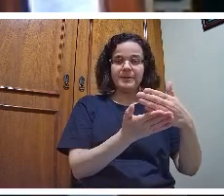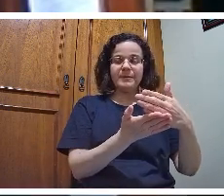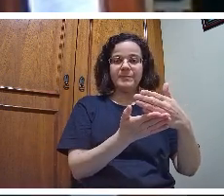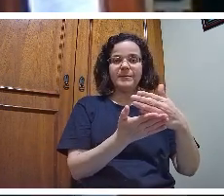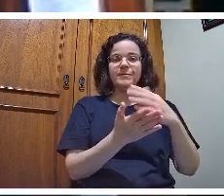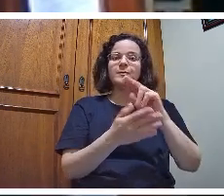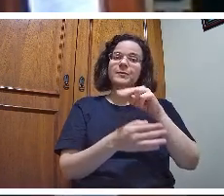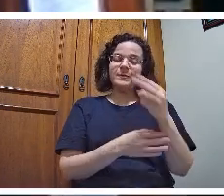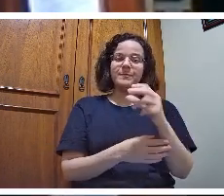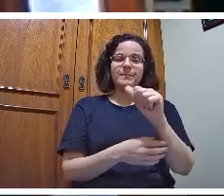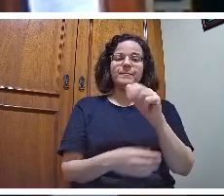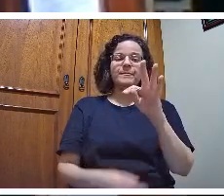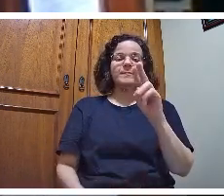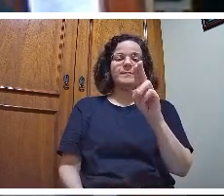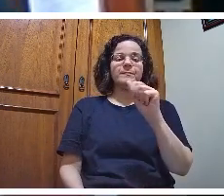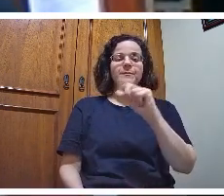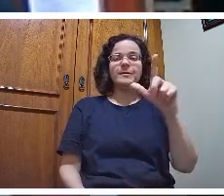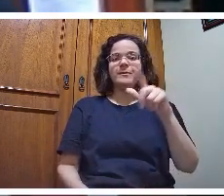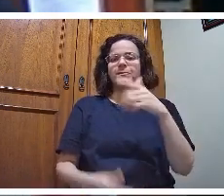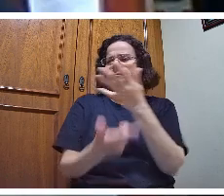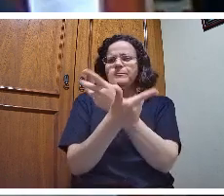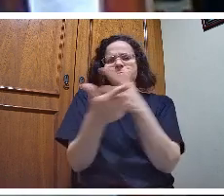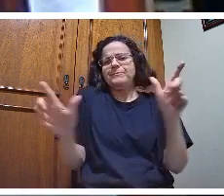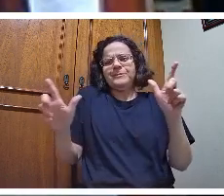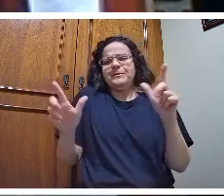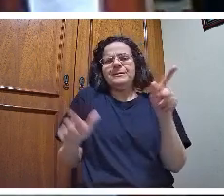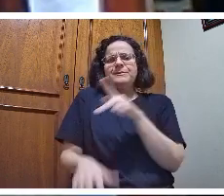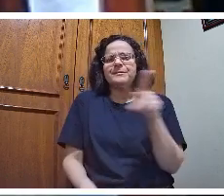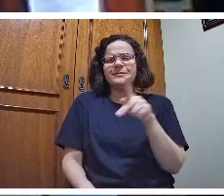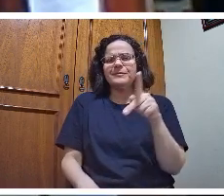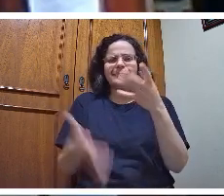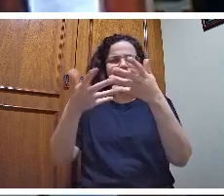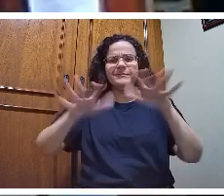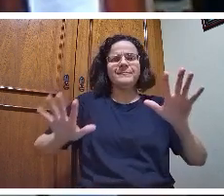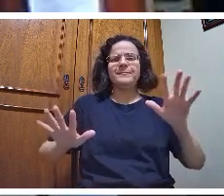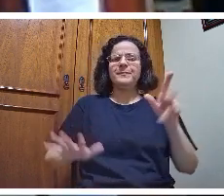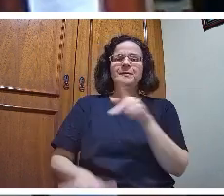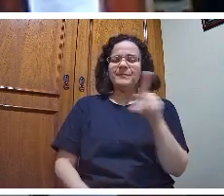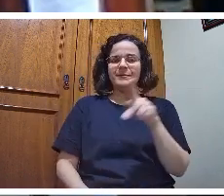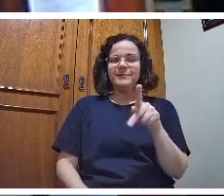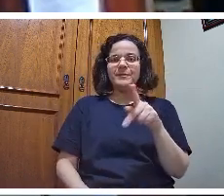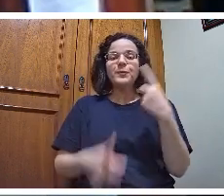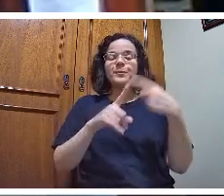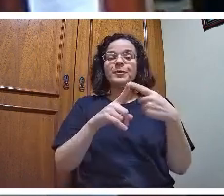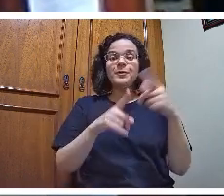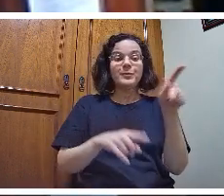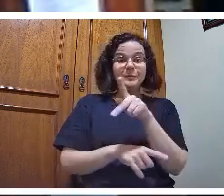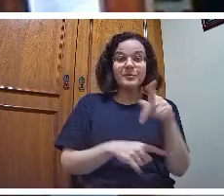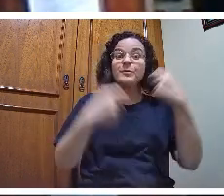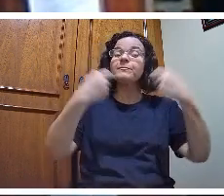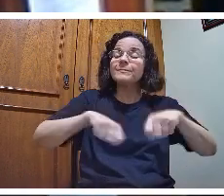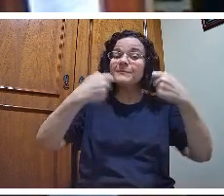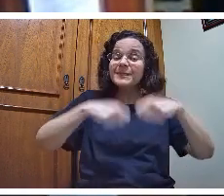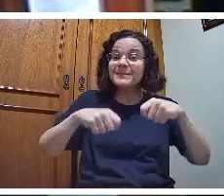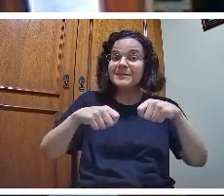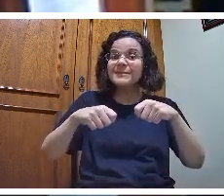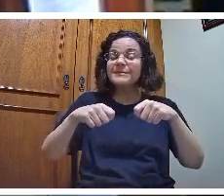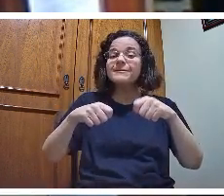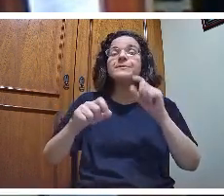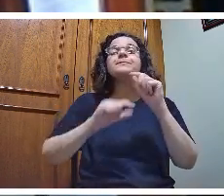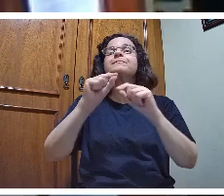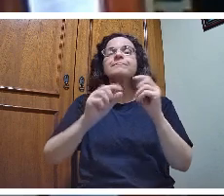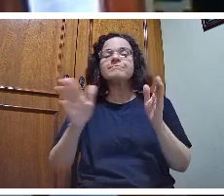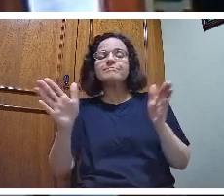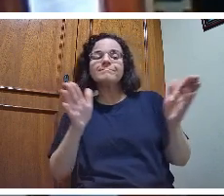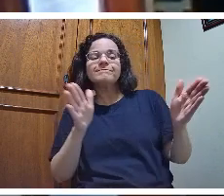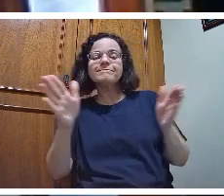não precisa o professor é necessário naquele intermeio quando o aluno tendo conhecimento não